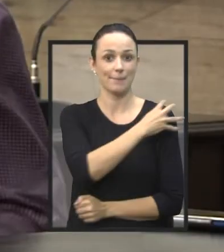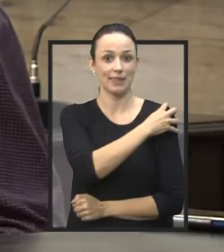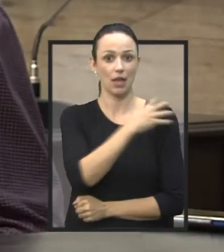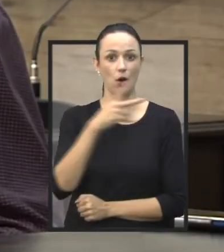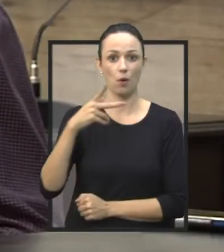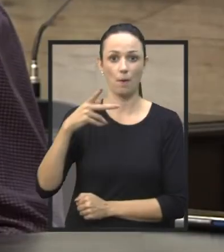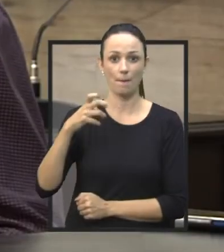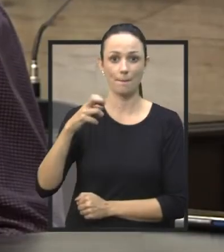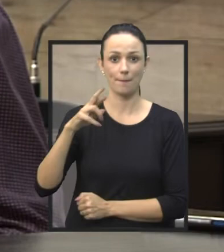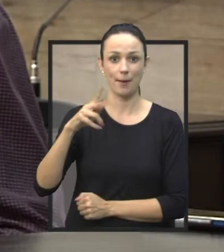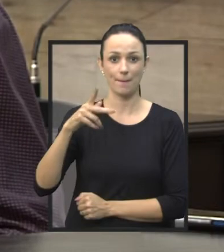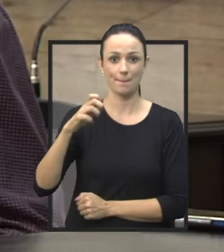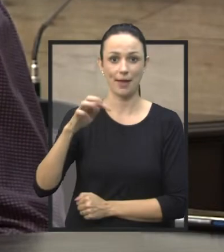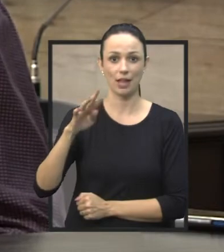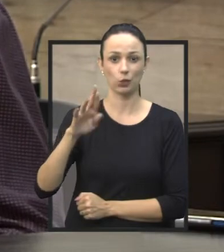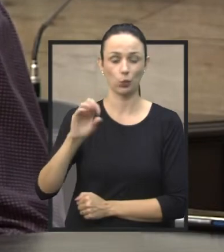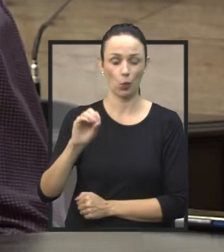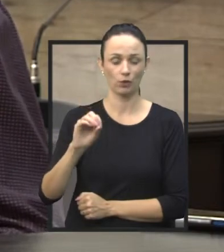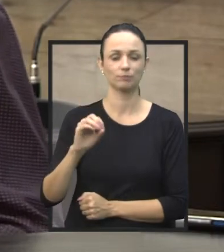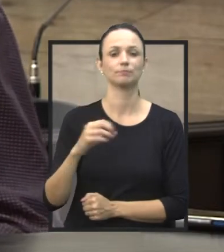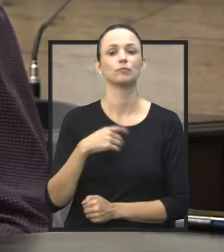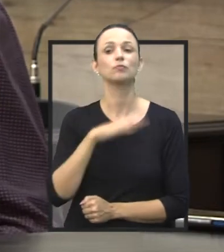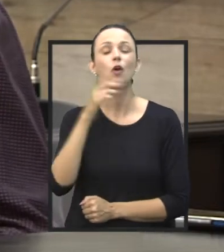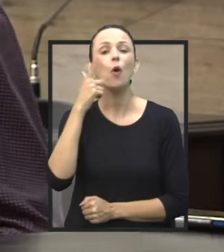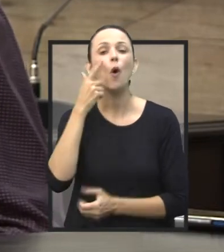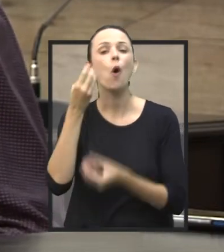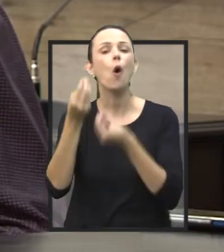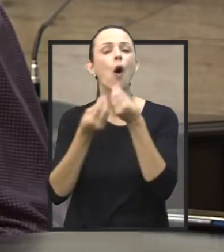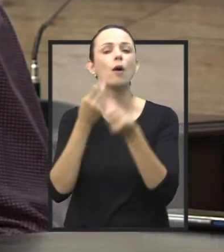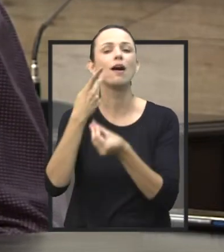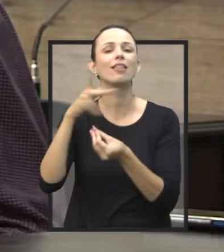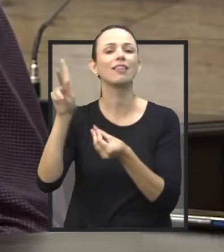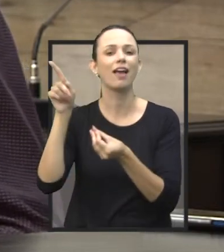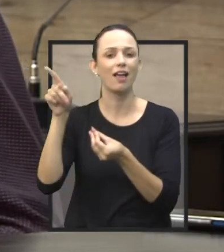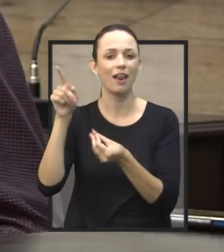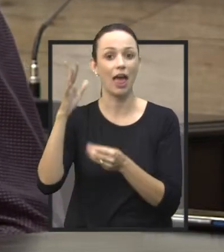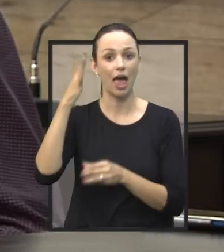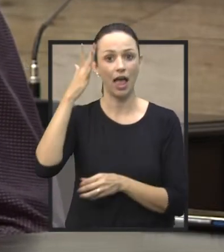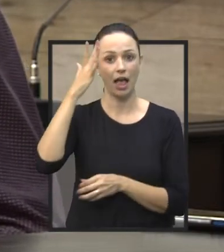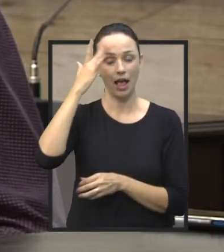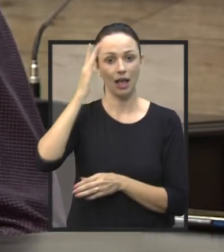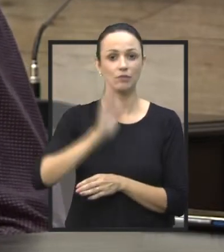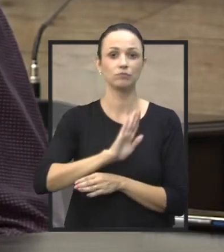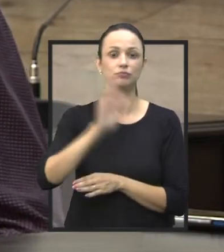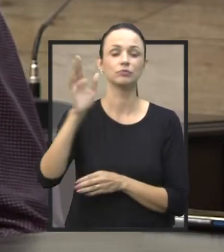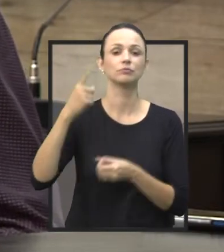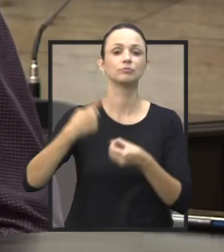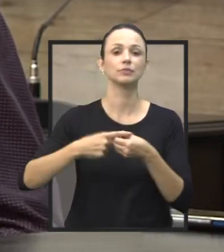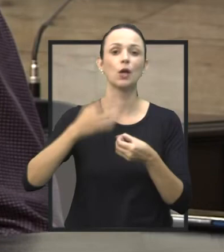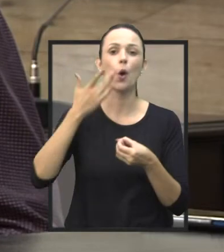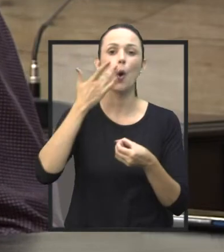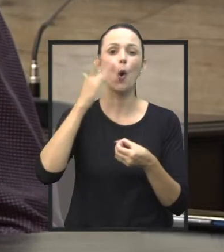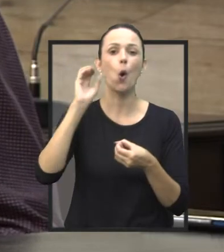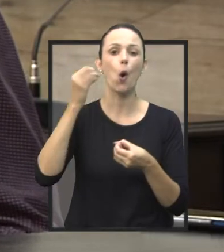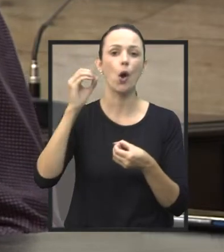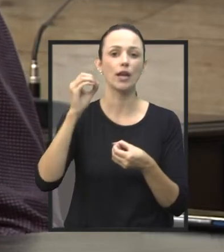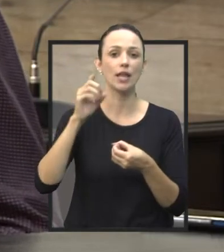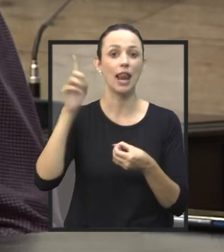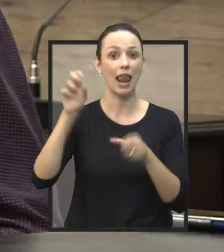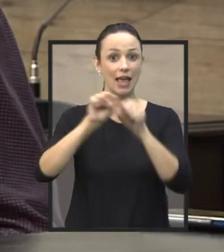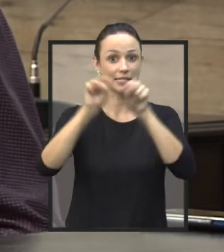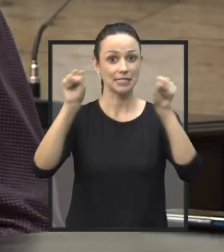funciona ali na cidade. E amanhã nós iremos até a cidade de Ourinhos, que o sistema é bem mais